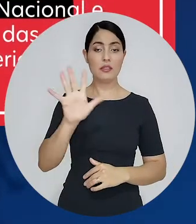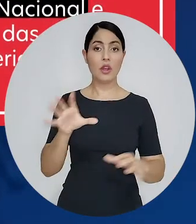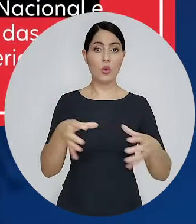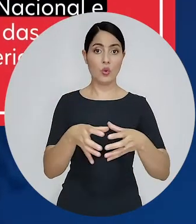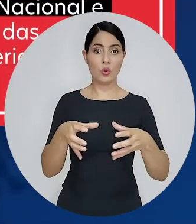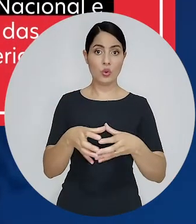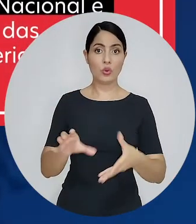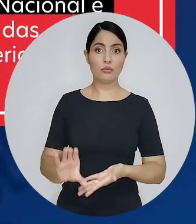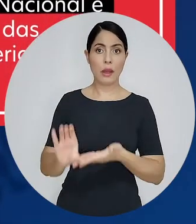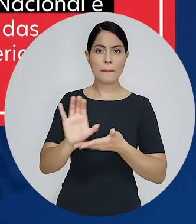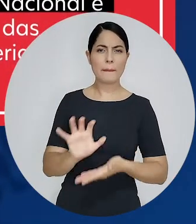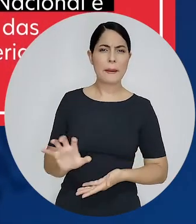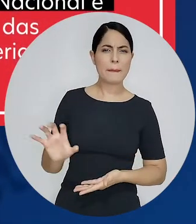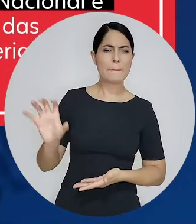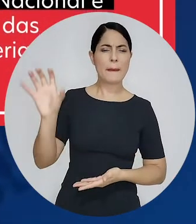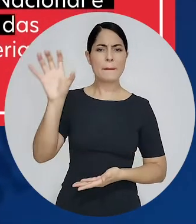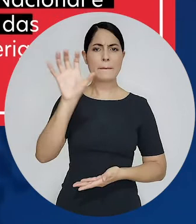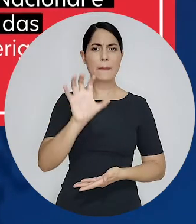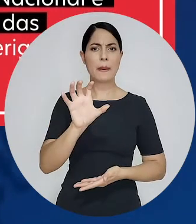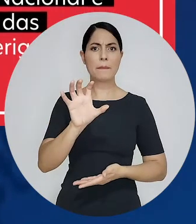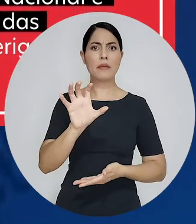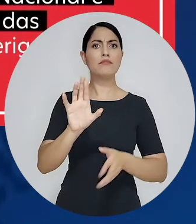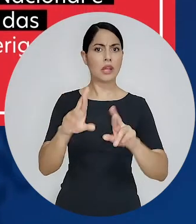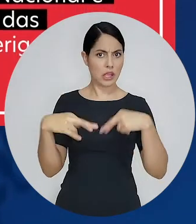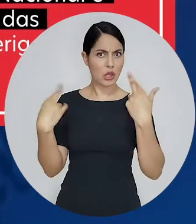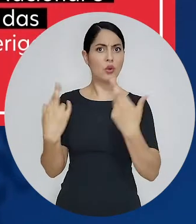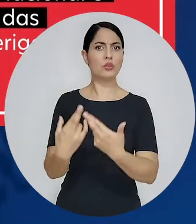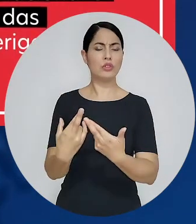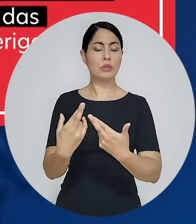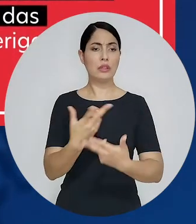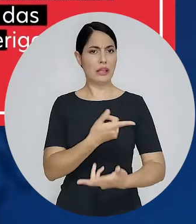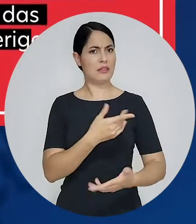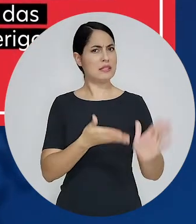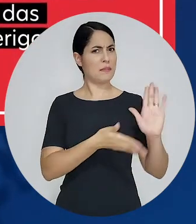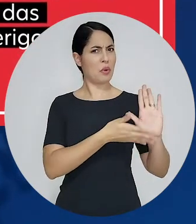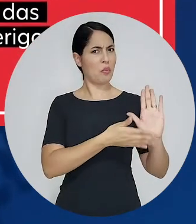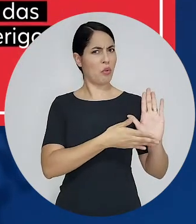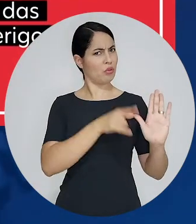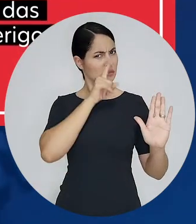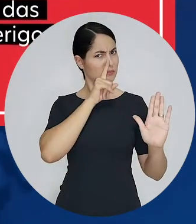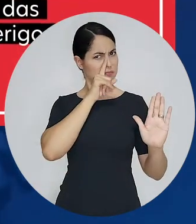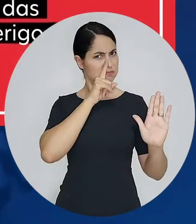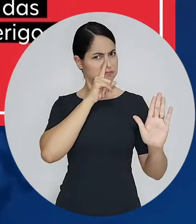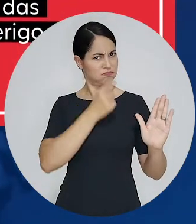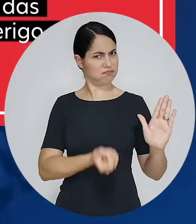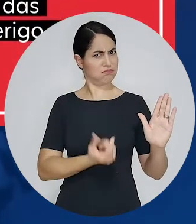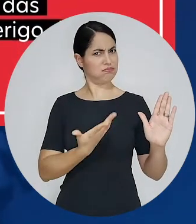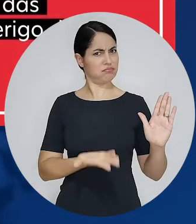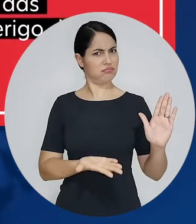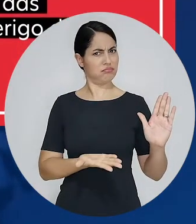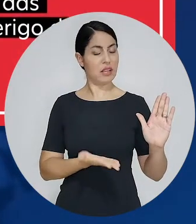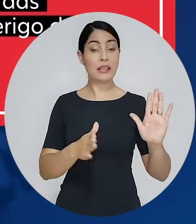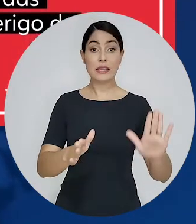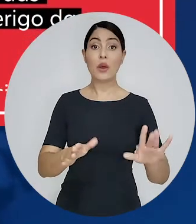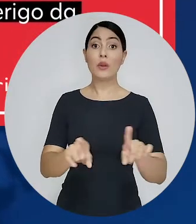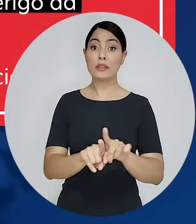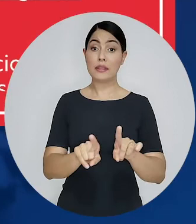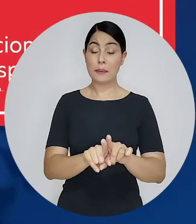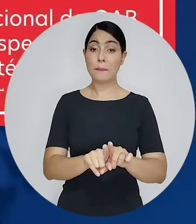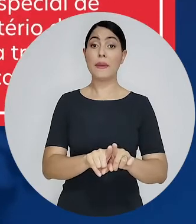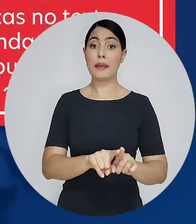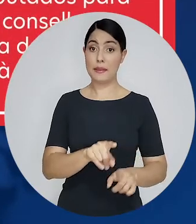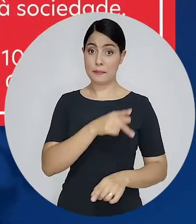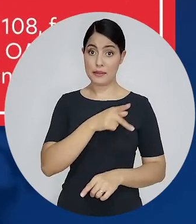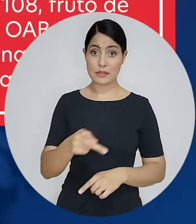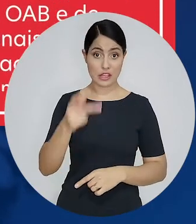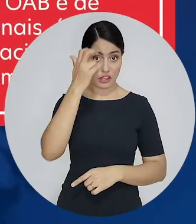Nacional e pelo Colégio de Presidentes das Seccionais destacando o perigo da proposta. Em entrevista ao site